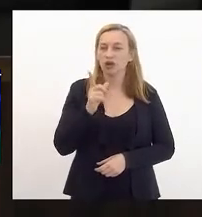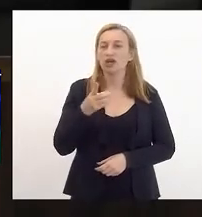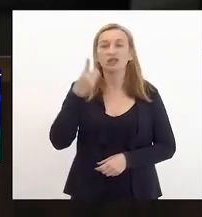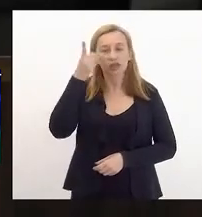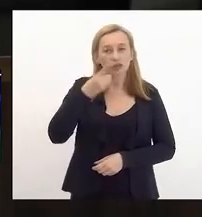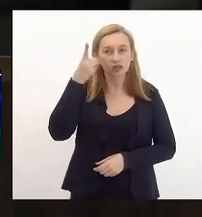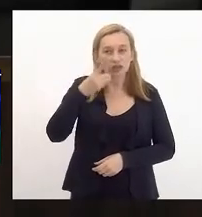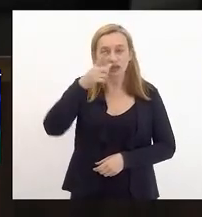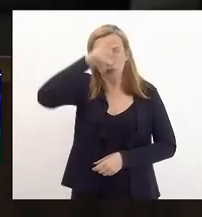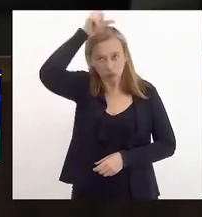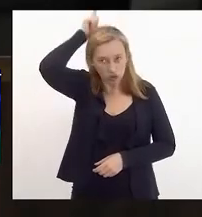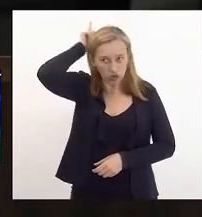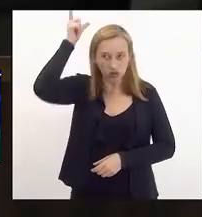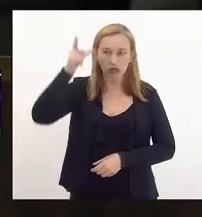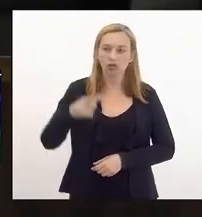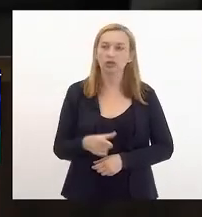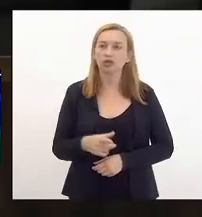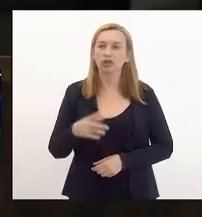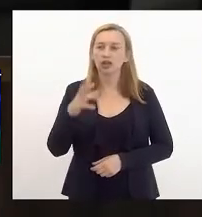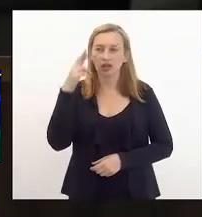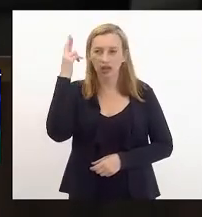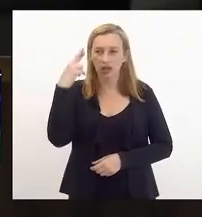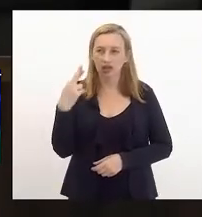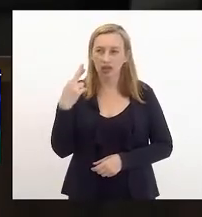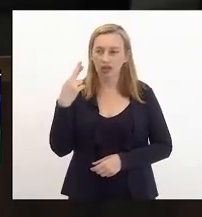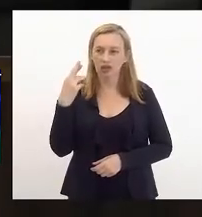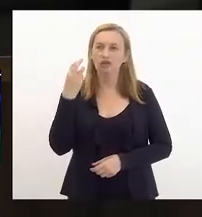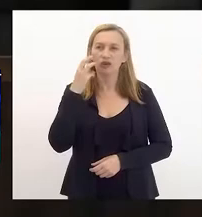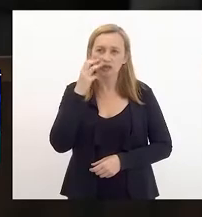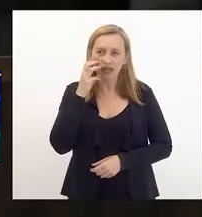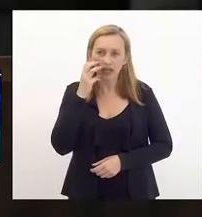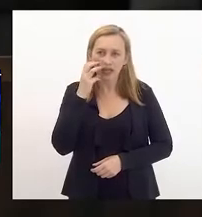deputados Luiz, Paulo, Renato, Valdeque,